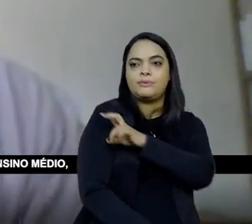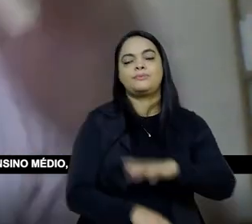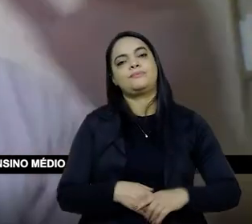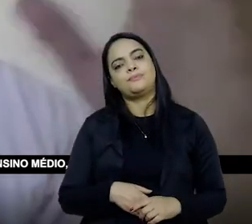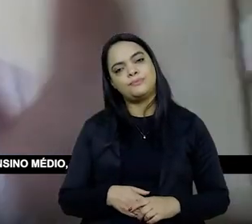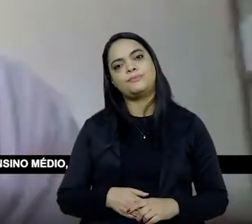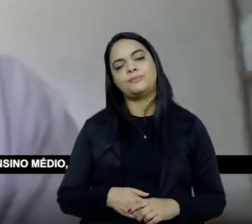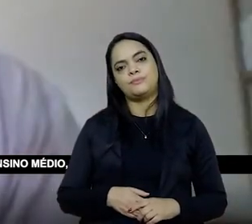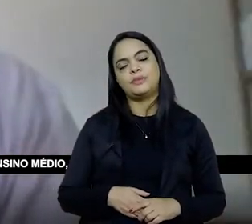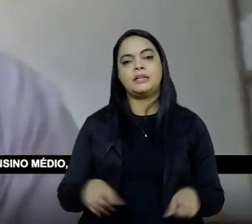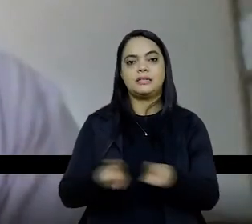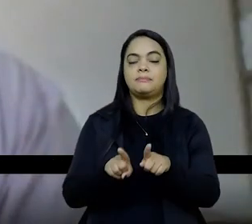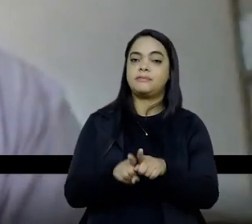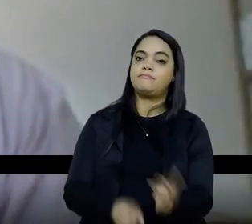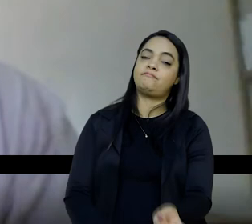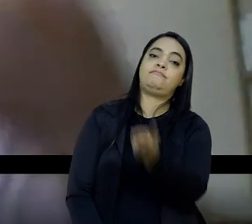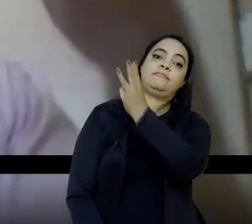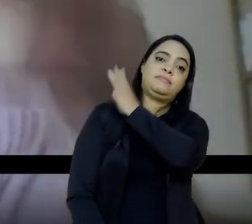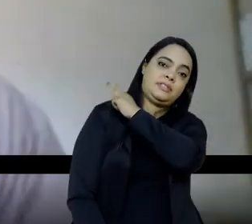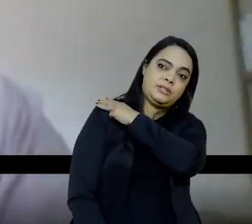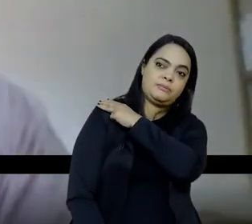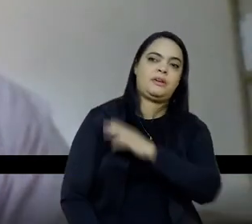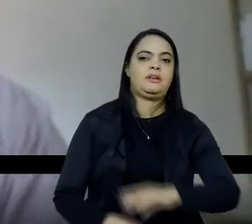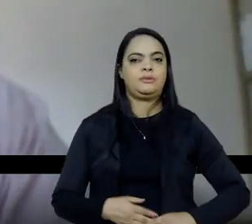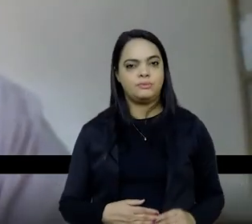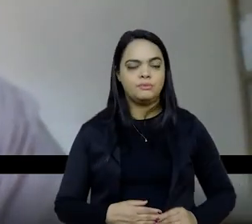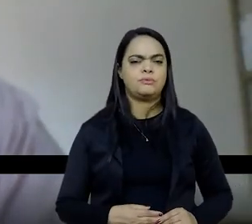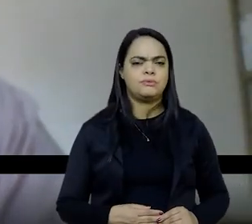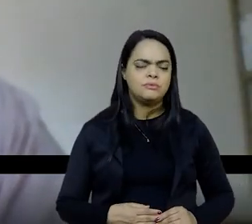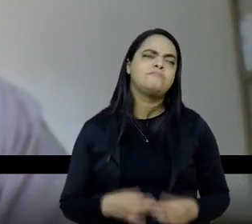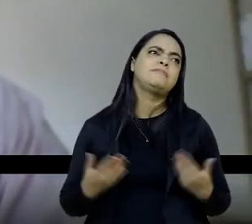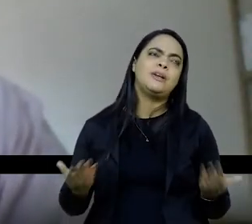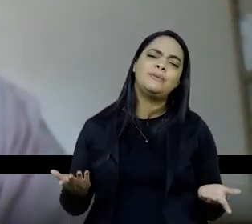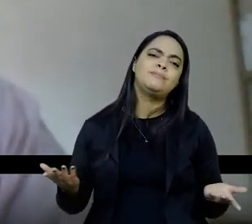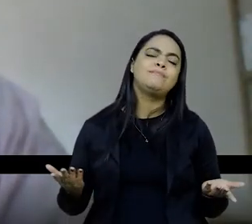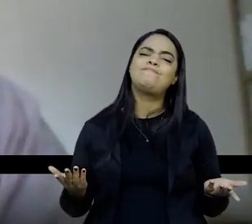até o ensino médio, é, sei lá, o que que, como é que você,